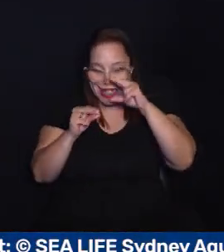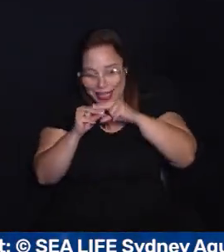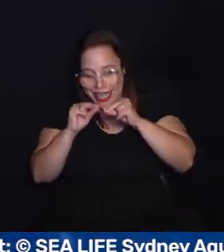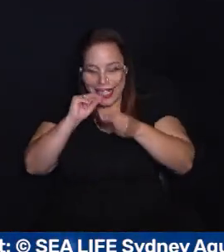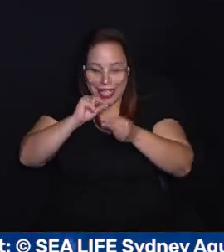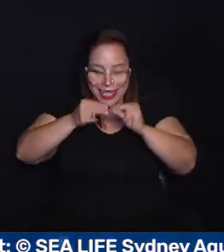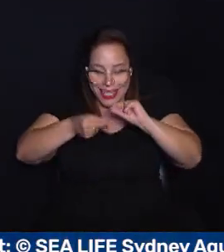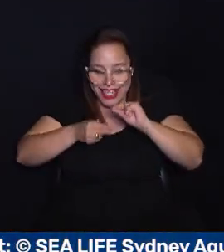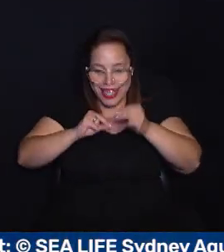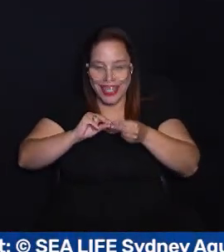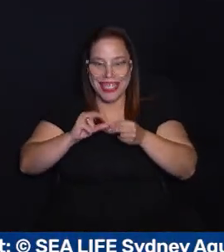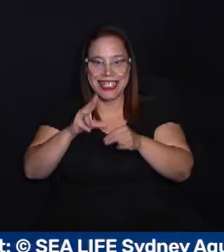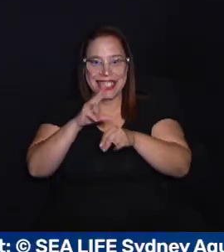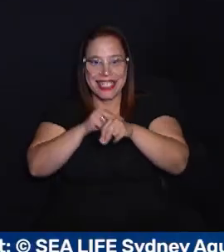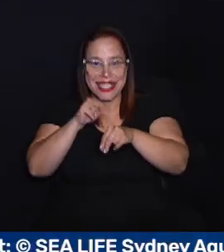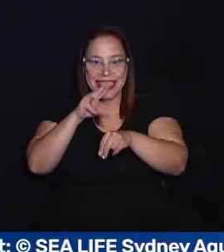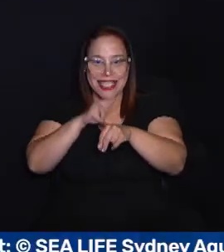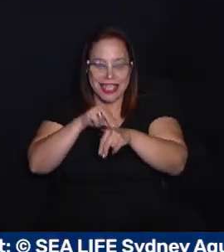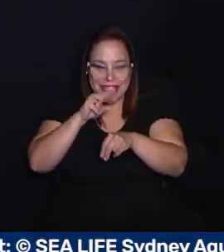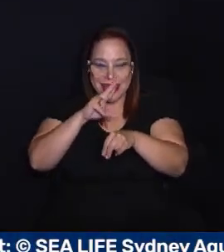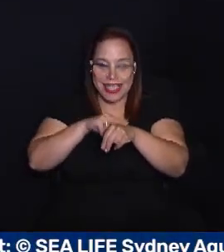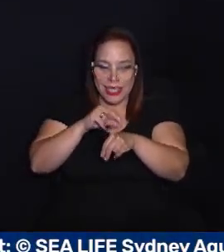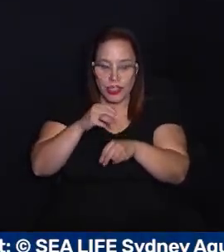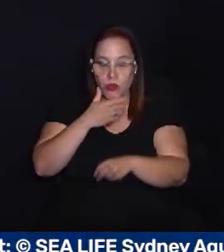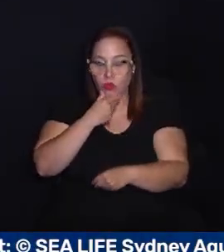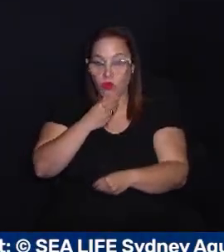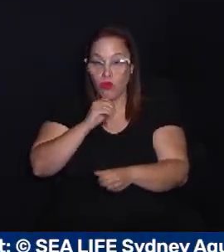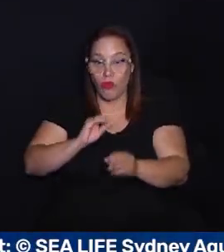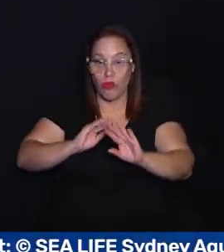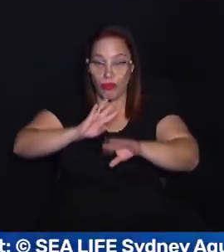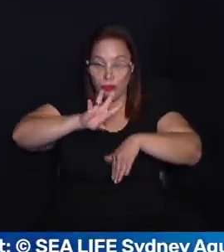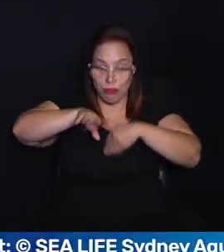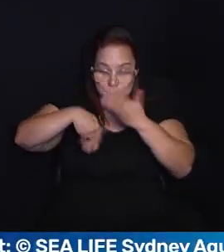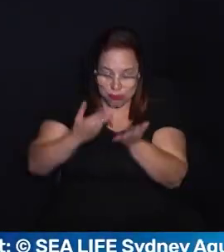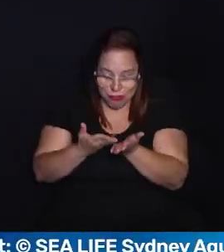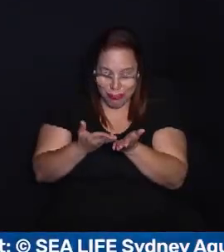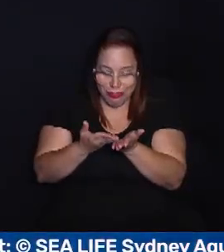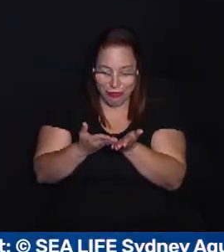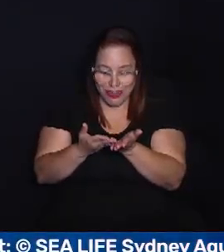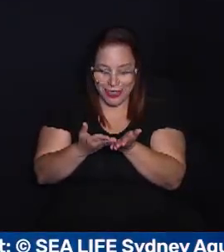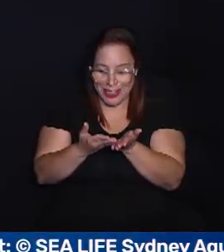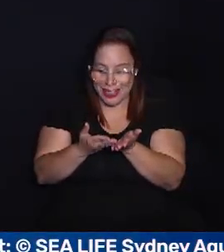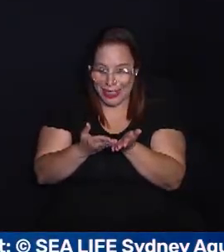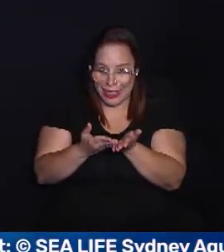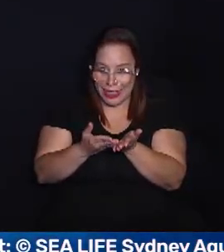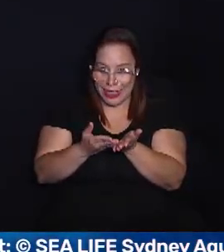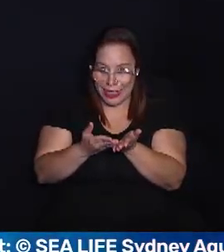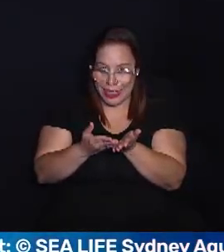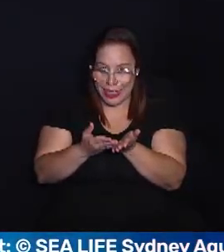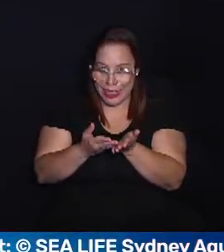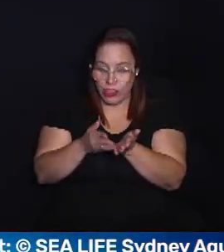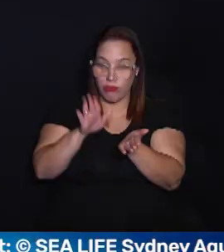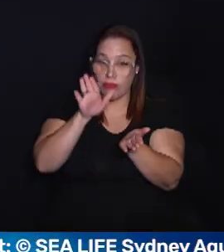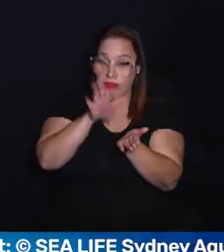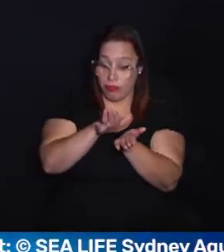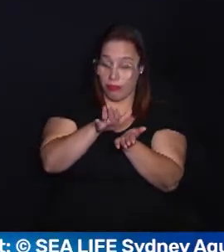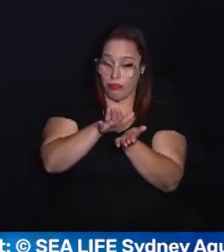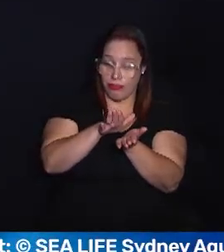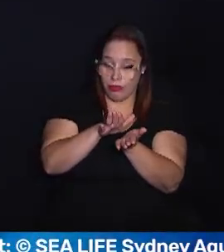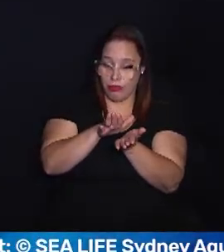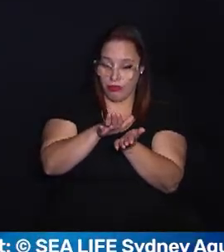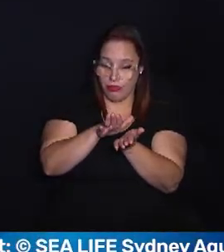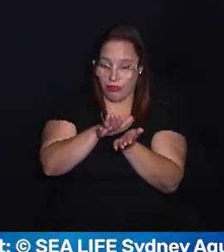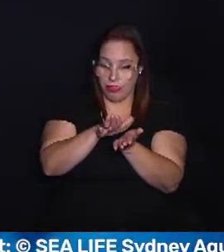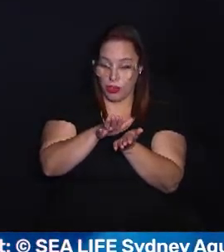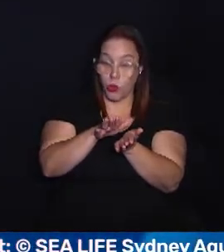e se mordescavam. Além de morder as fêmeas, os machos as viram de cabeça para baixo para deixá-las no estado de